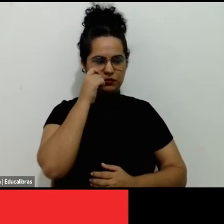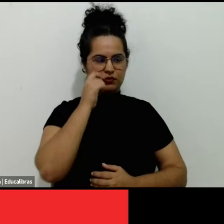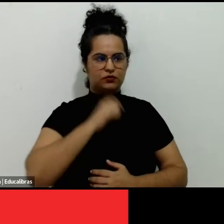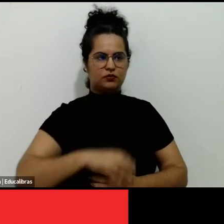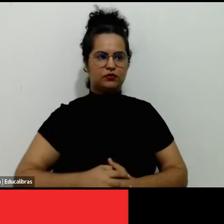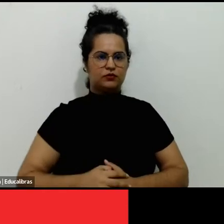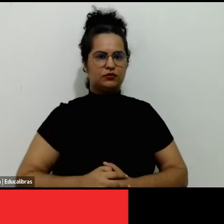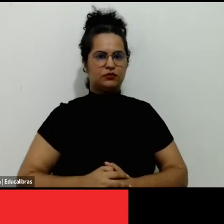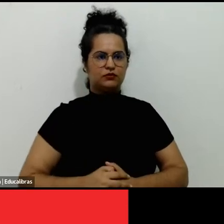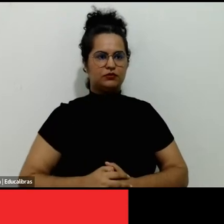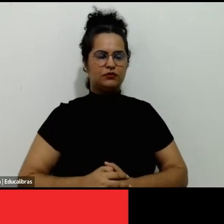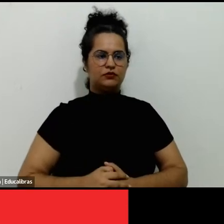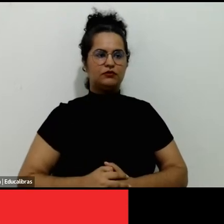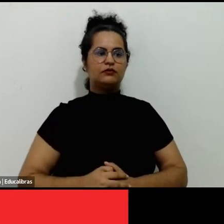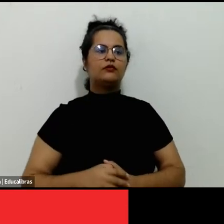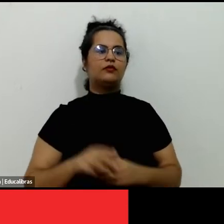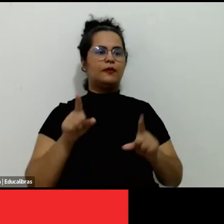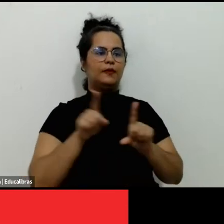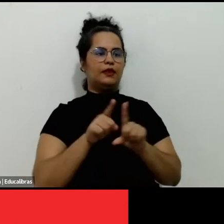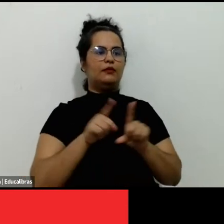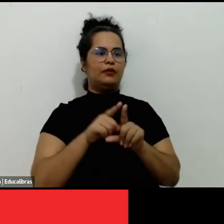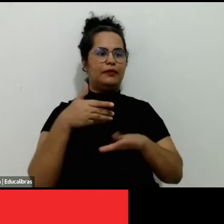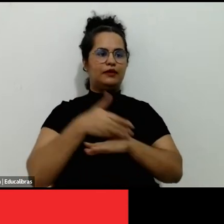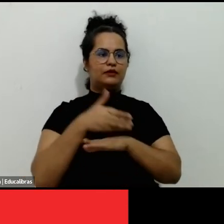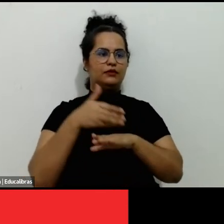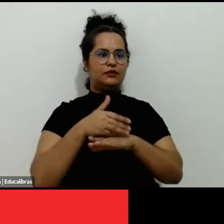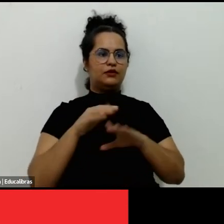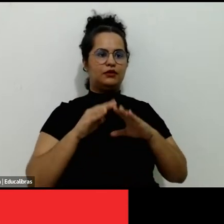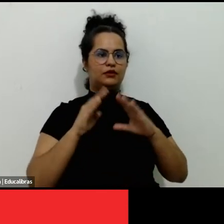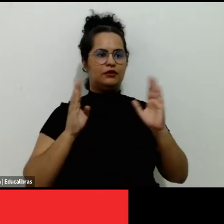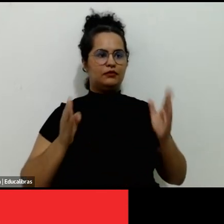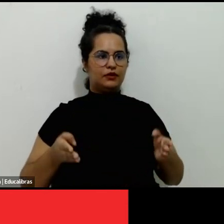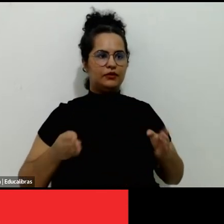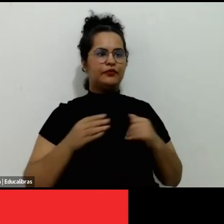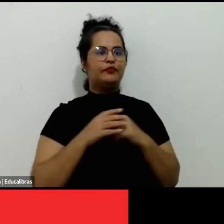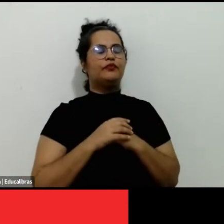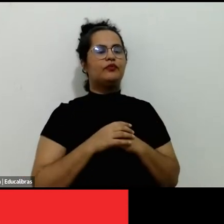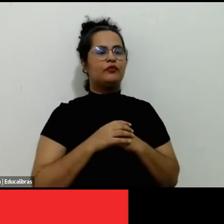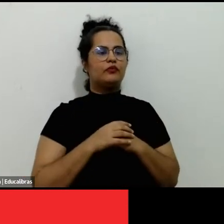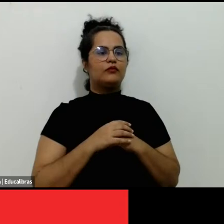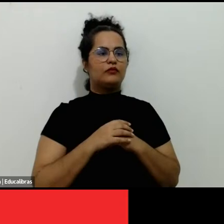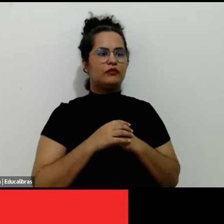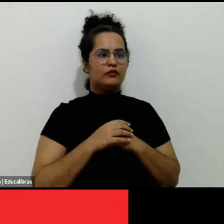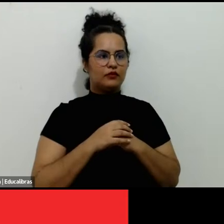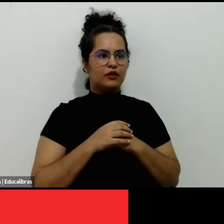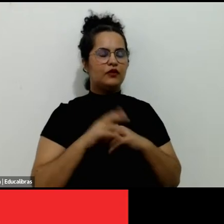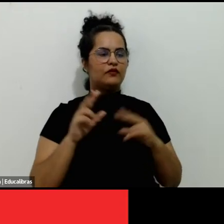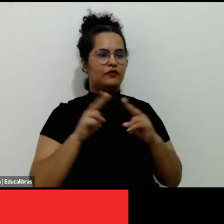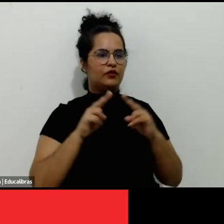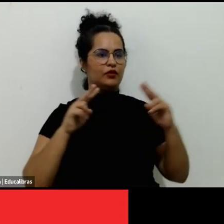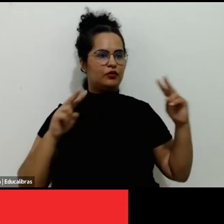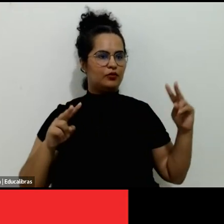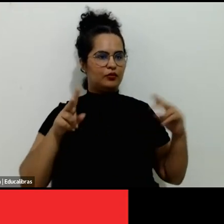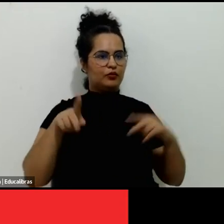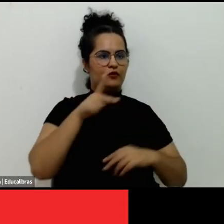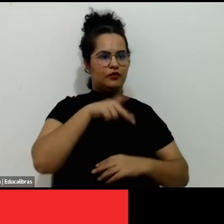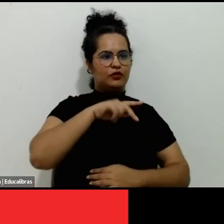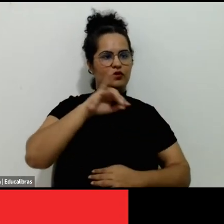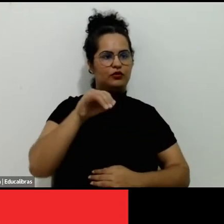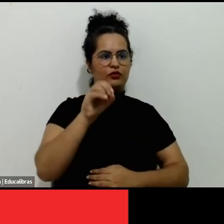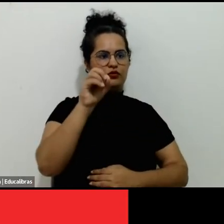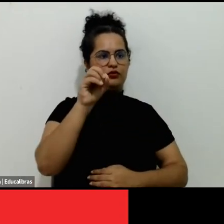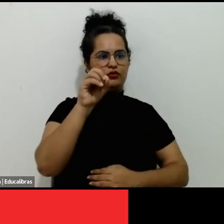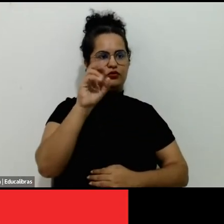São integrantes também dessa sessão de forma virtual o professor John Tower,